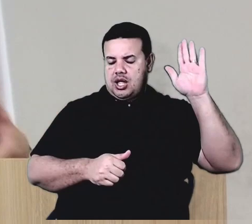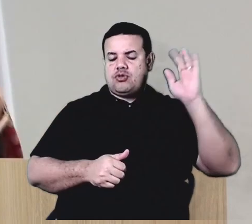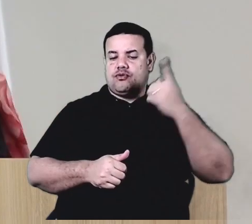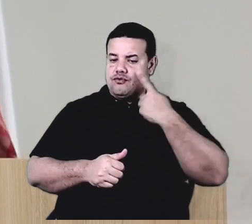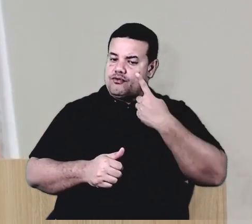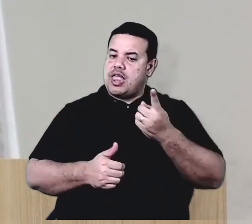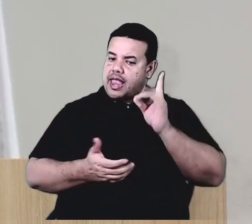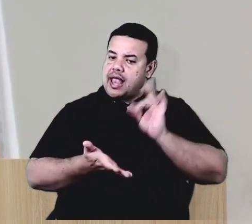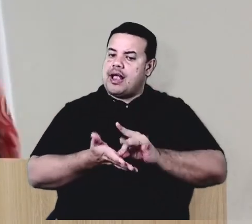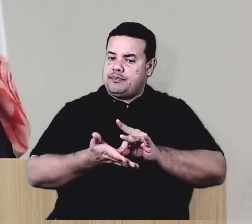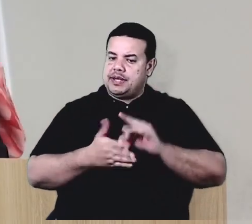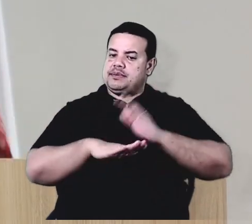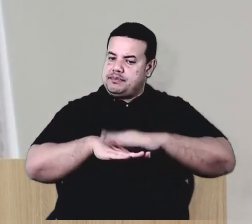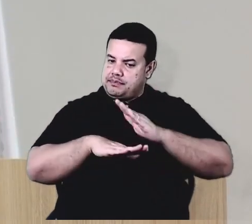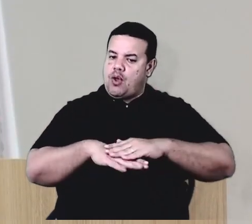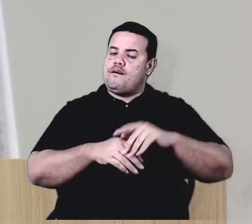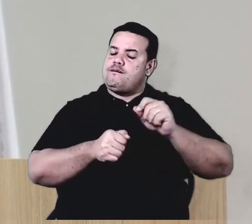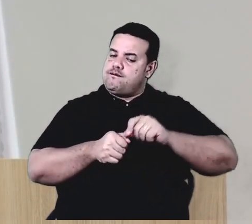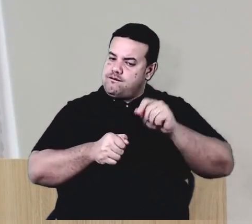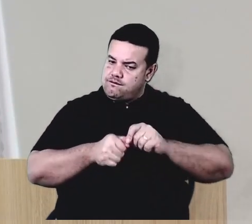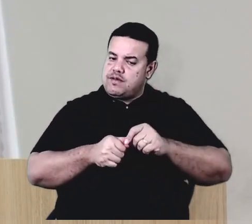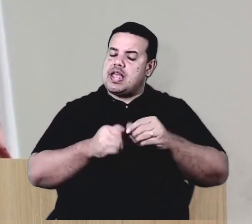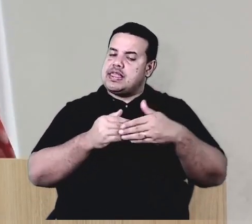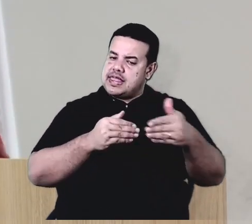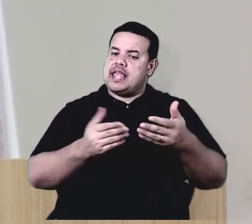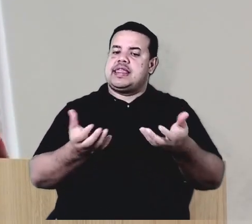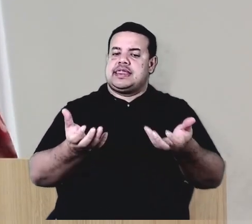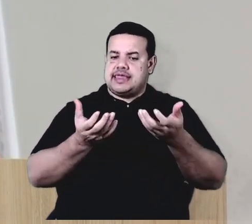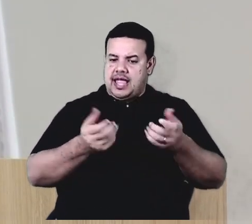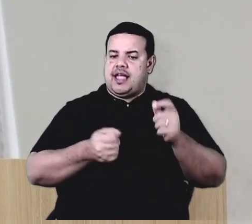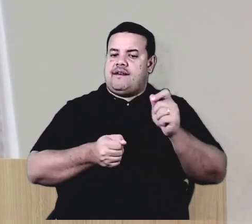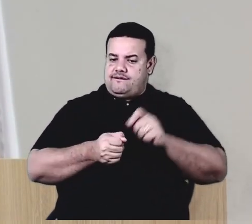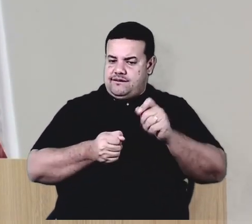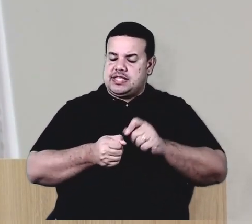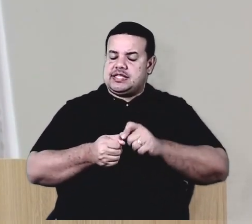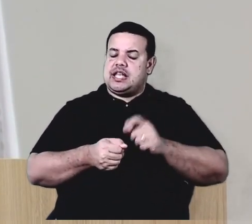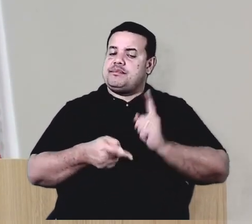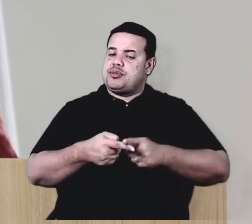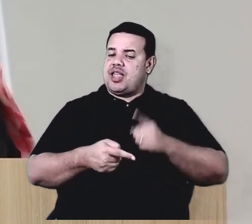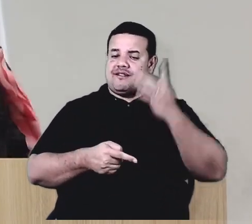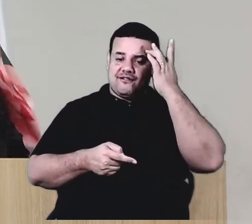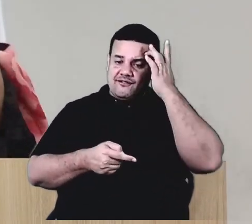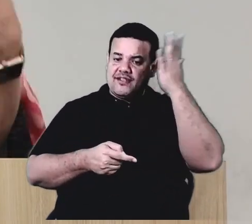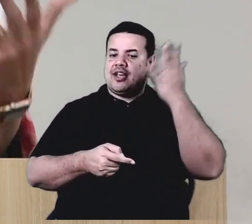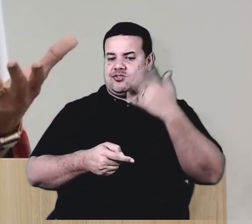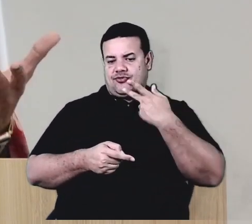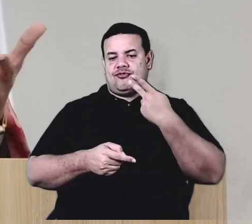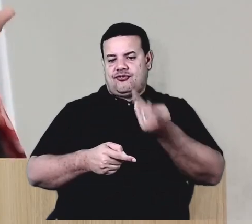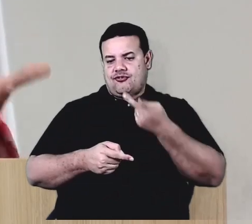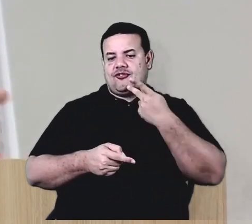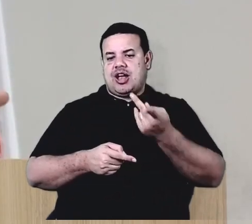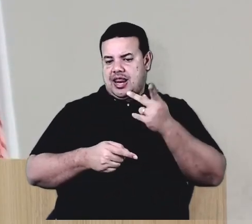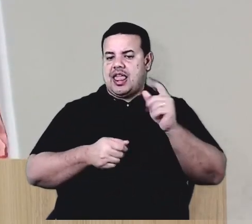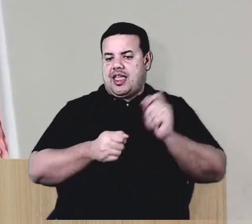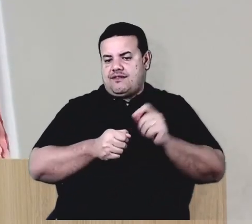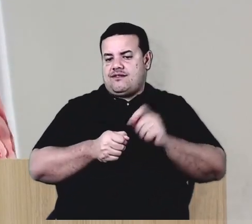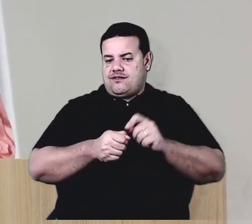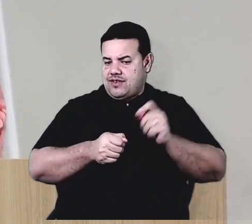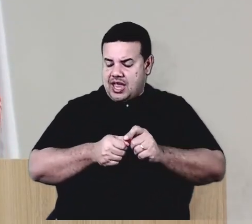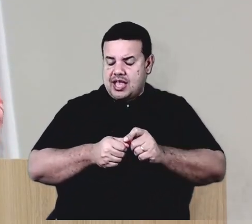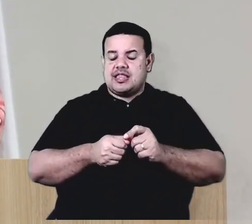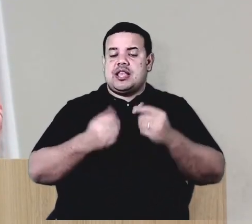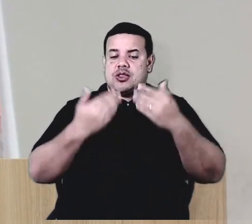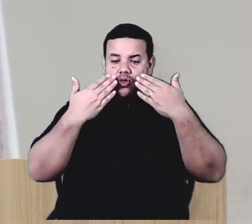fez, quem faz e quem quer fazer. Porque é muito fácil falar que fez e mostrar.